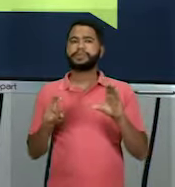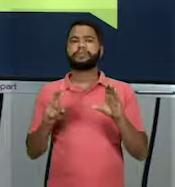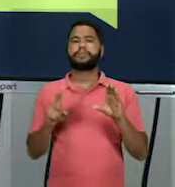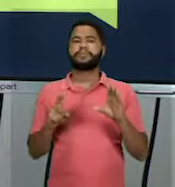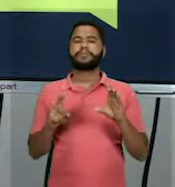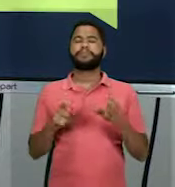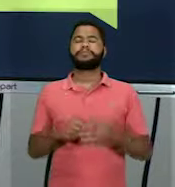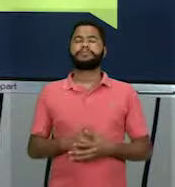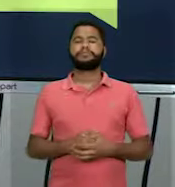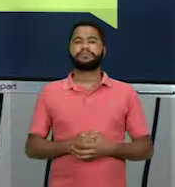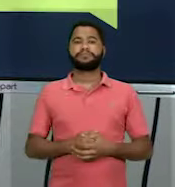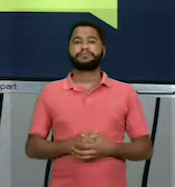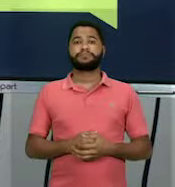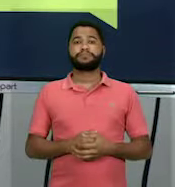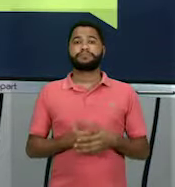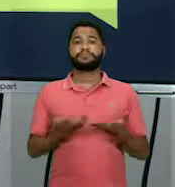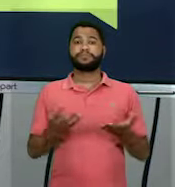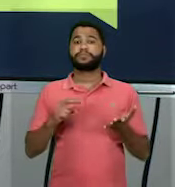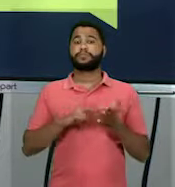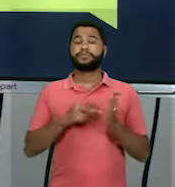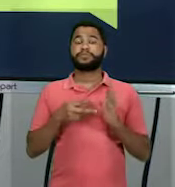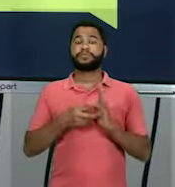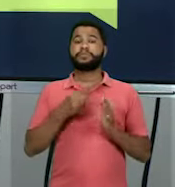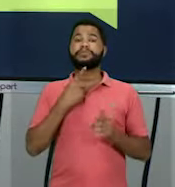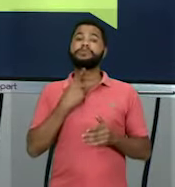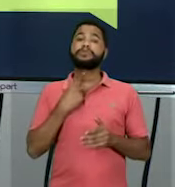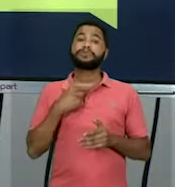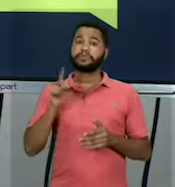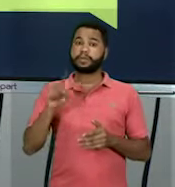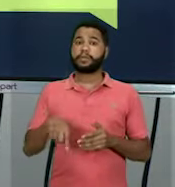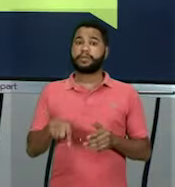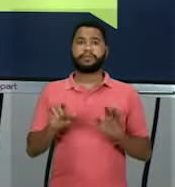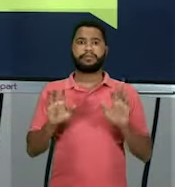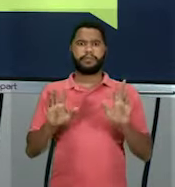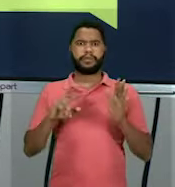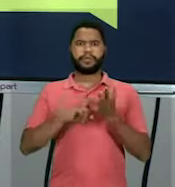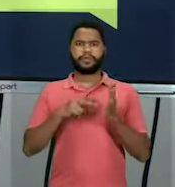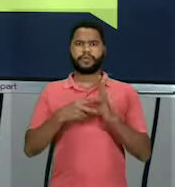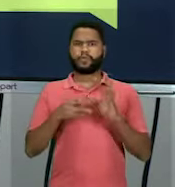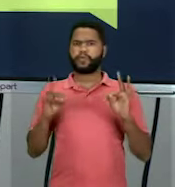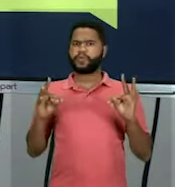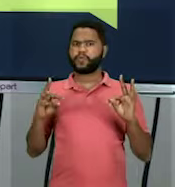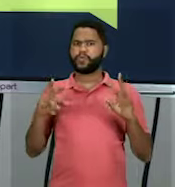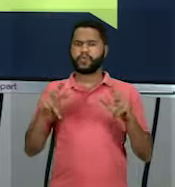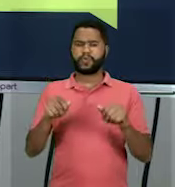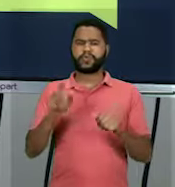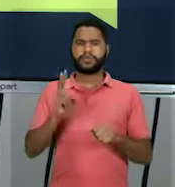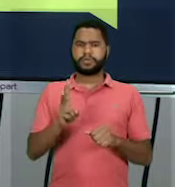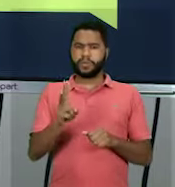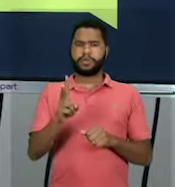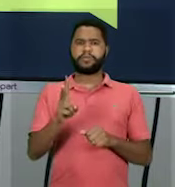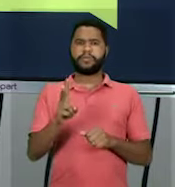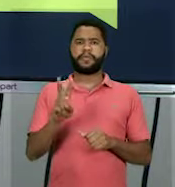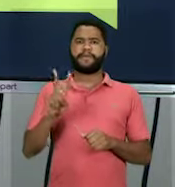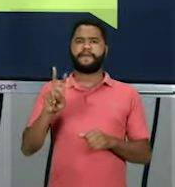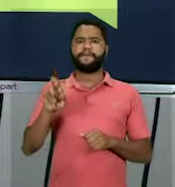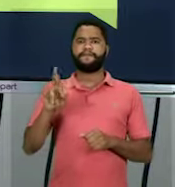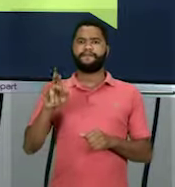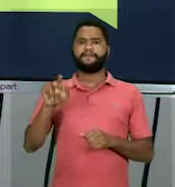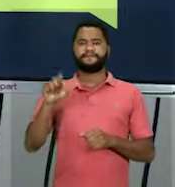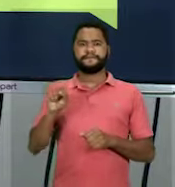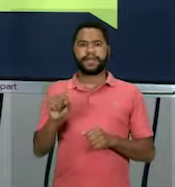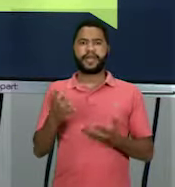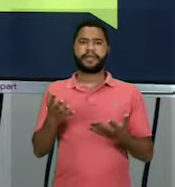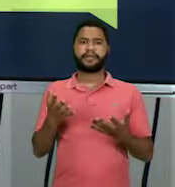capital estrangeiro, isso quer dizer que a intenção é essa, viu, galera, mas não quer dizer que todo momento a Era Vargas, o Vargas vai estar